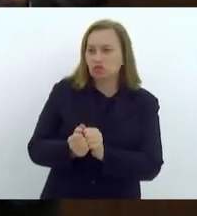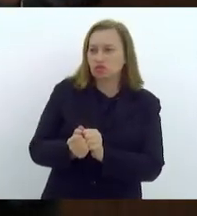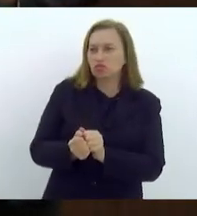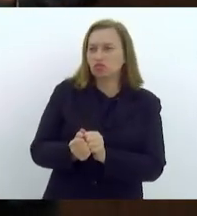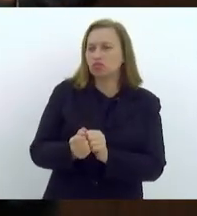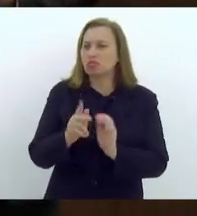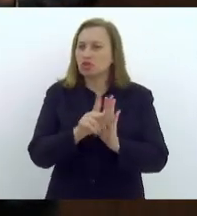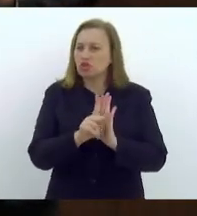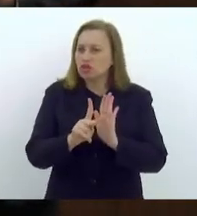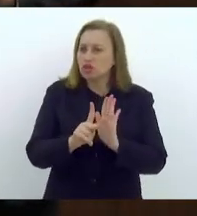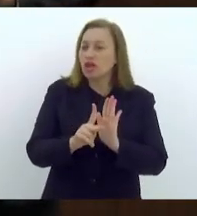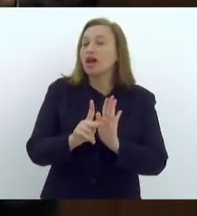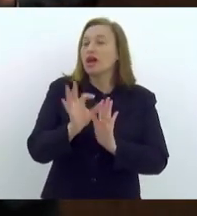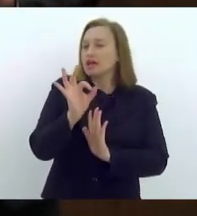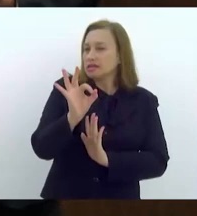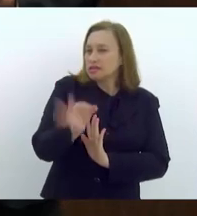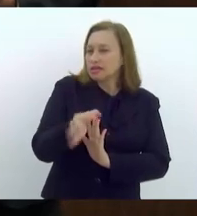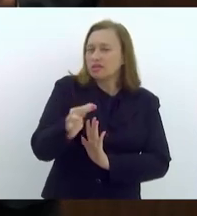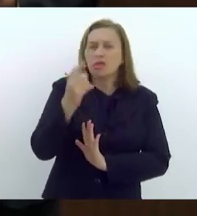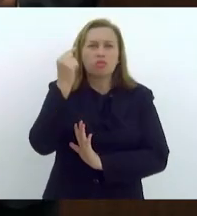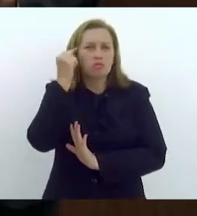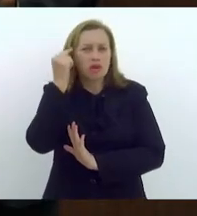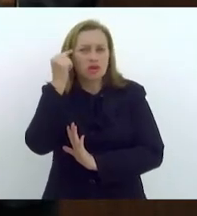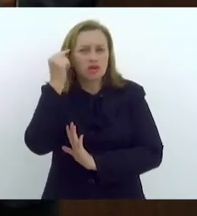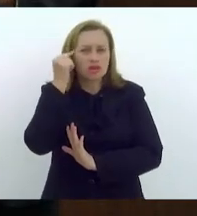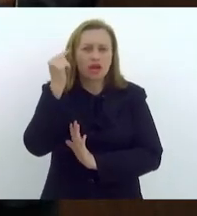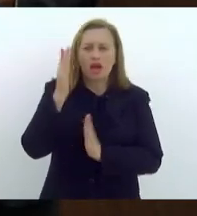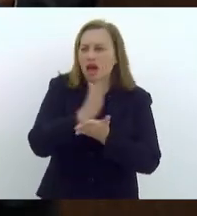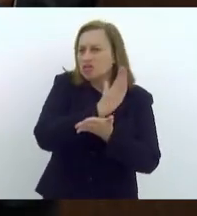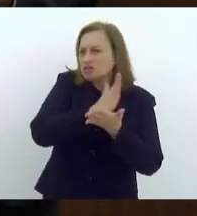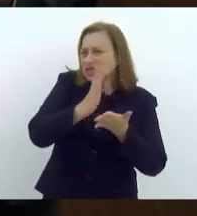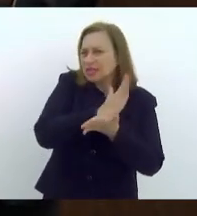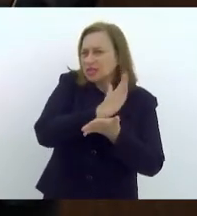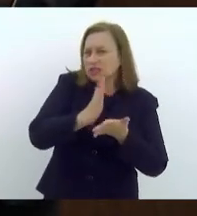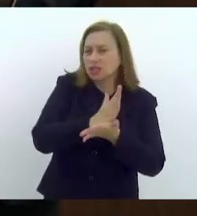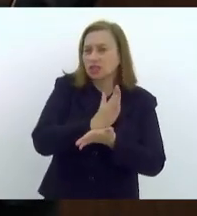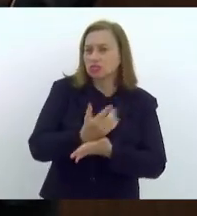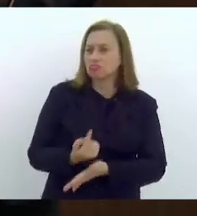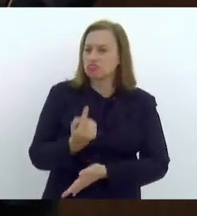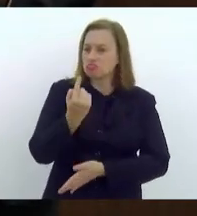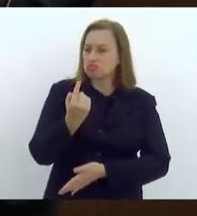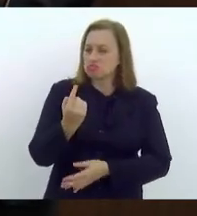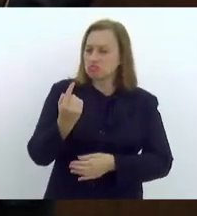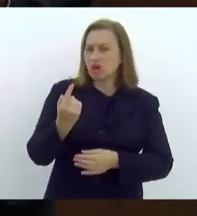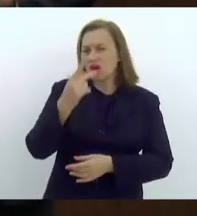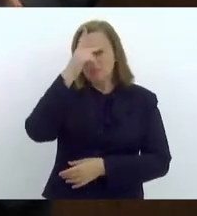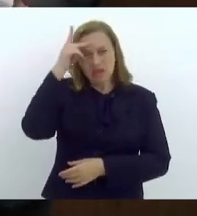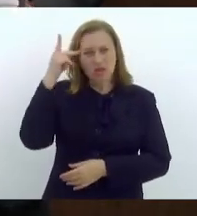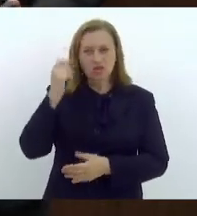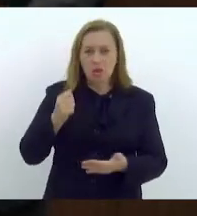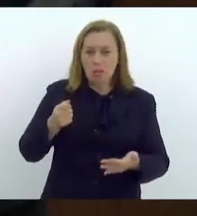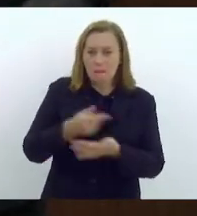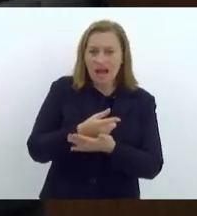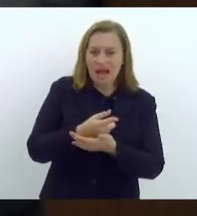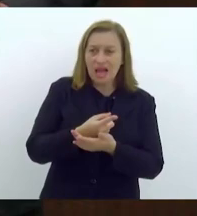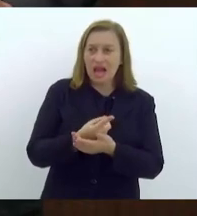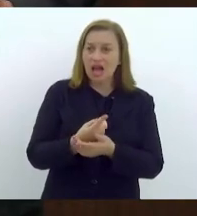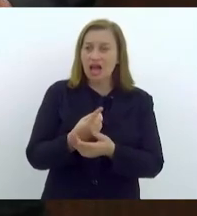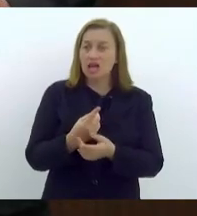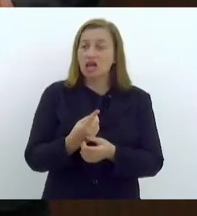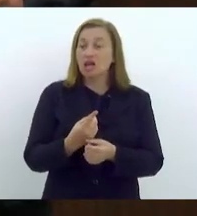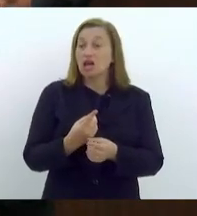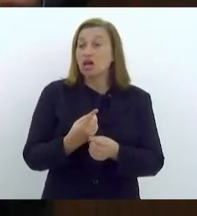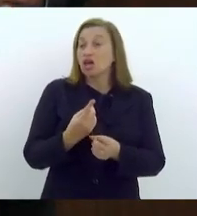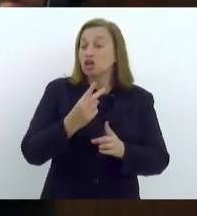projeto é justamente pensando que muitas das vezes um cidadão pode pagar em duplicidade uma conta